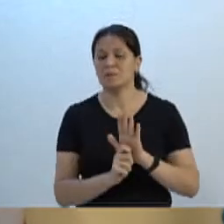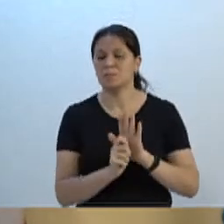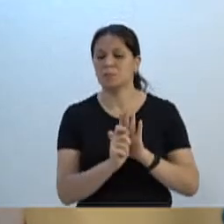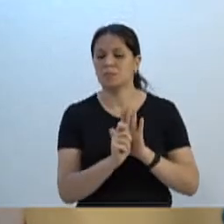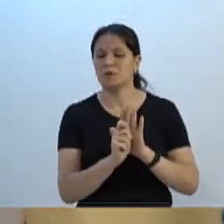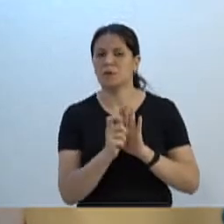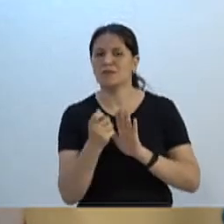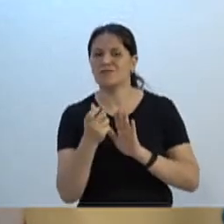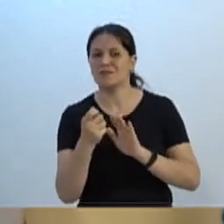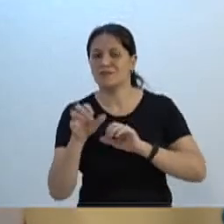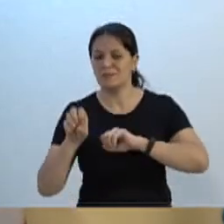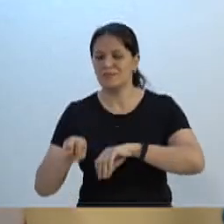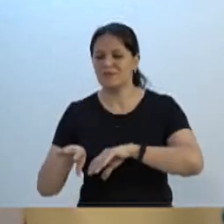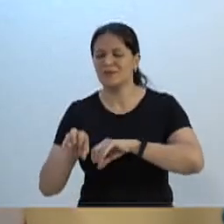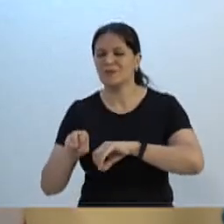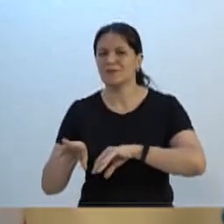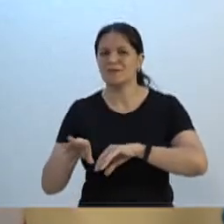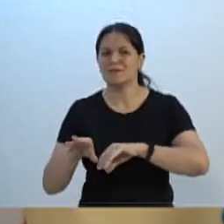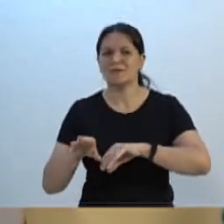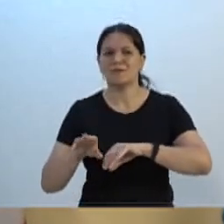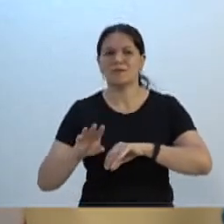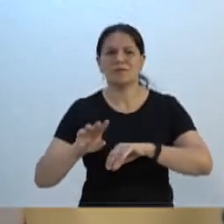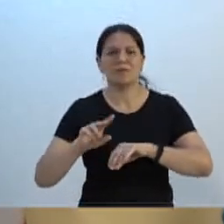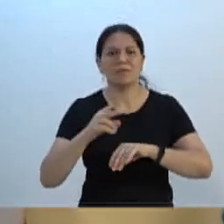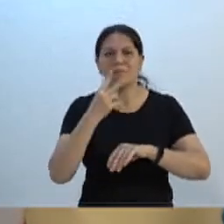educação se multiplica,